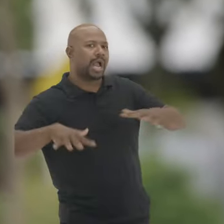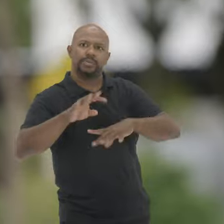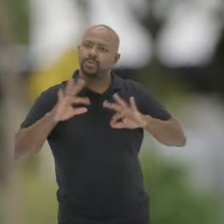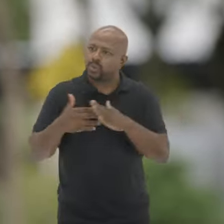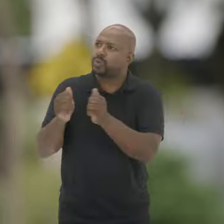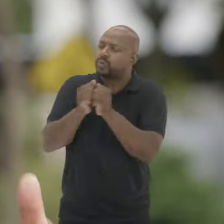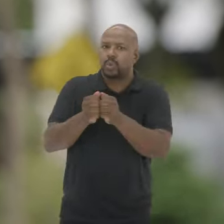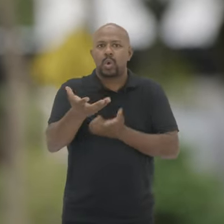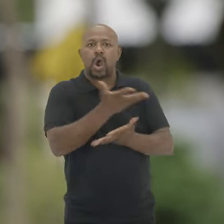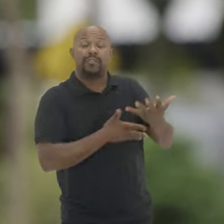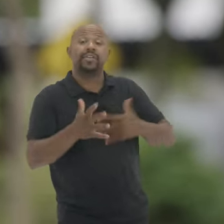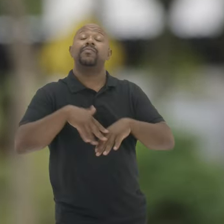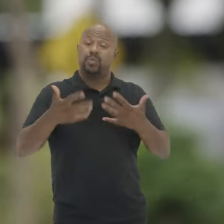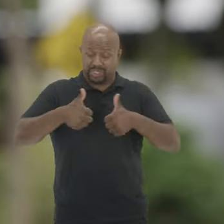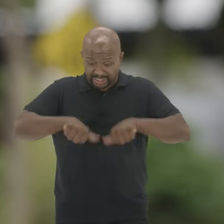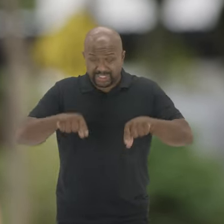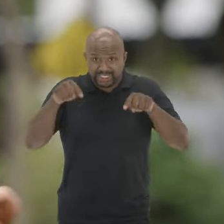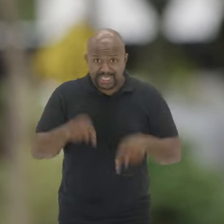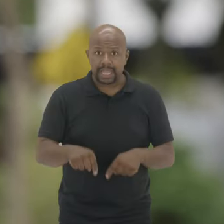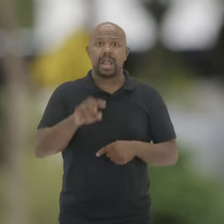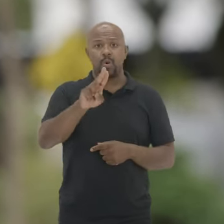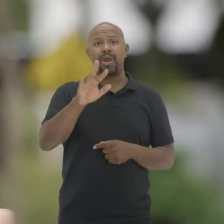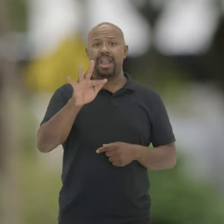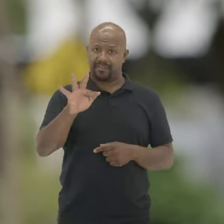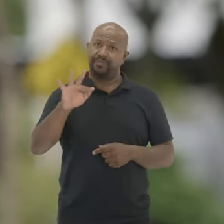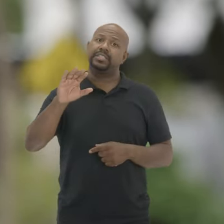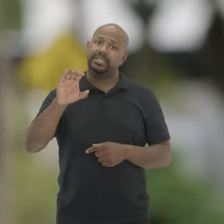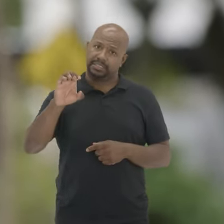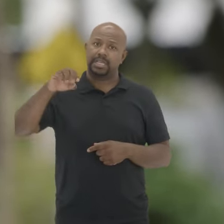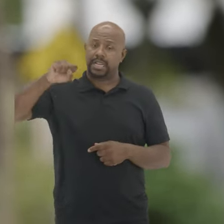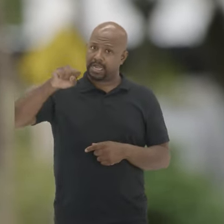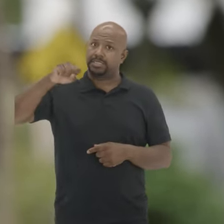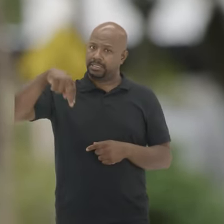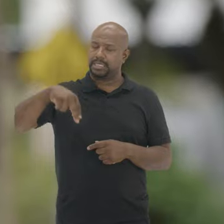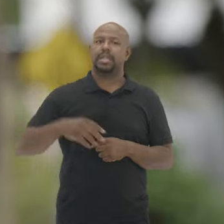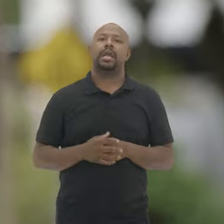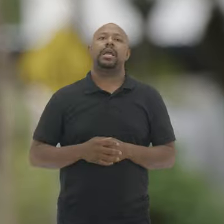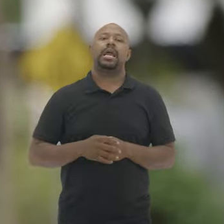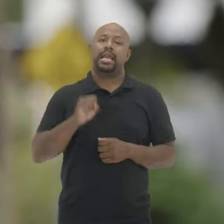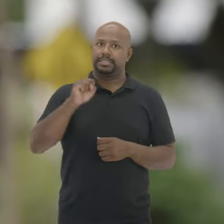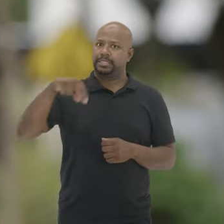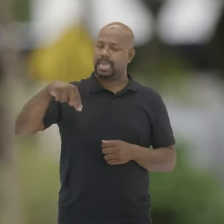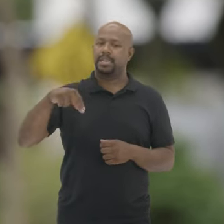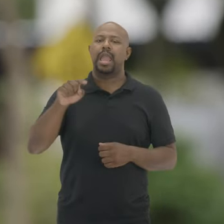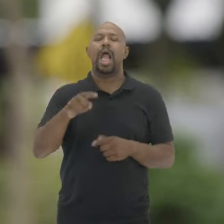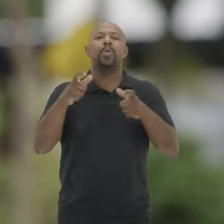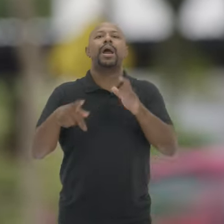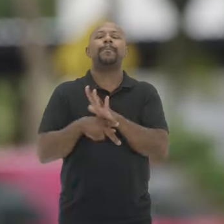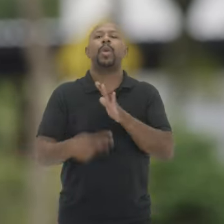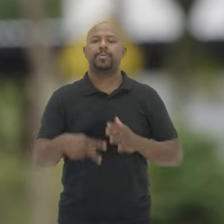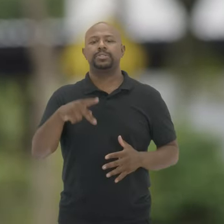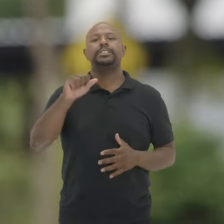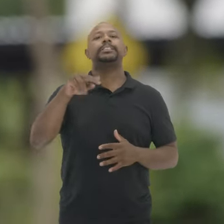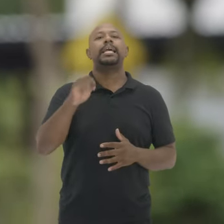espaço Por todo esse convívio E estar Na UFSM Hoje É poder dizer Assim Que esse lugar Faz